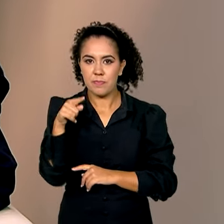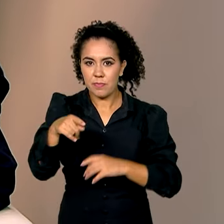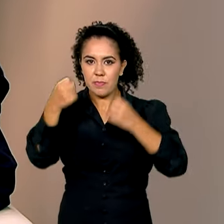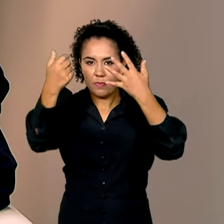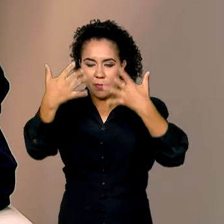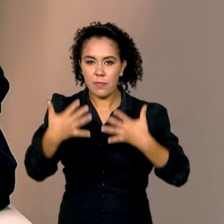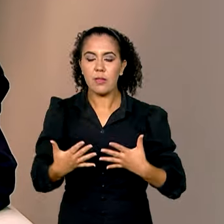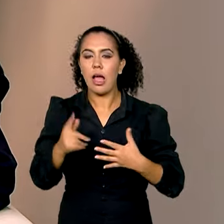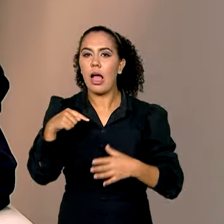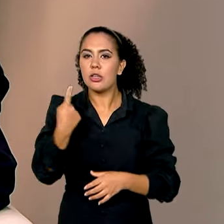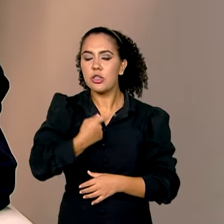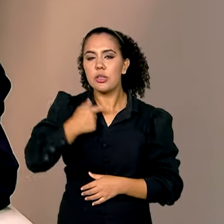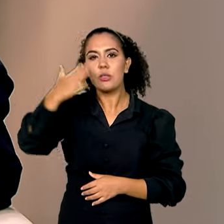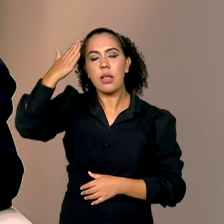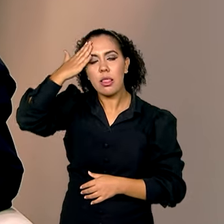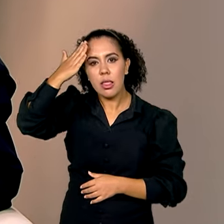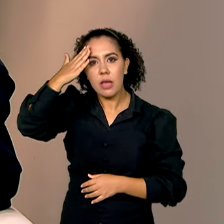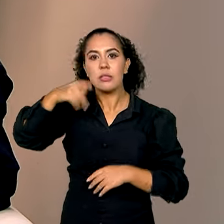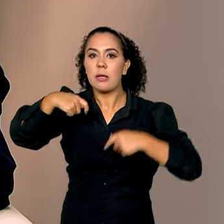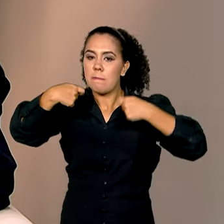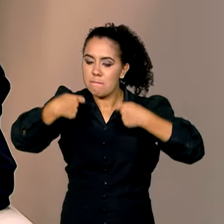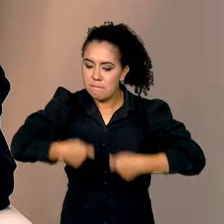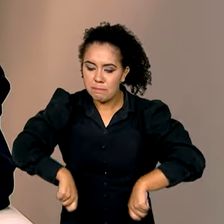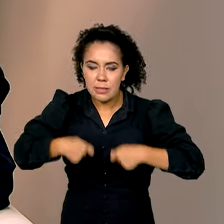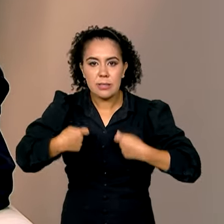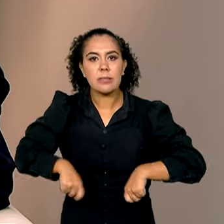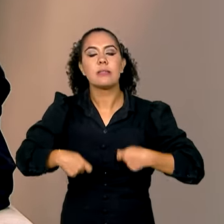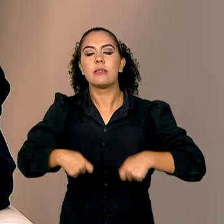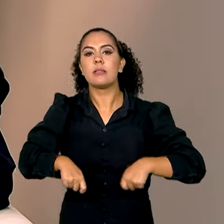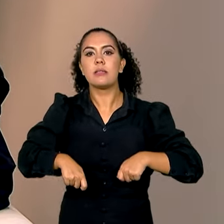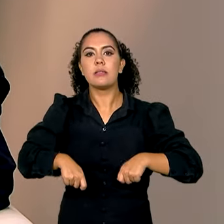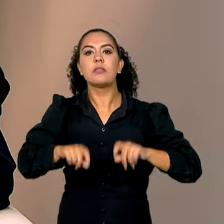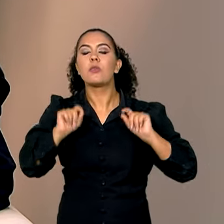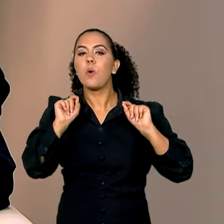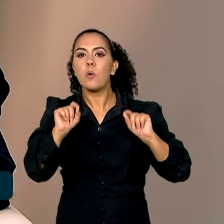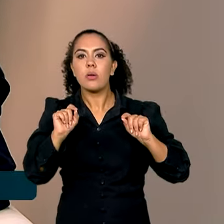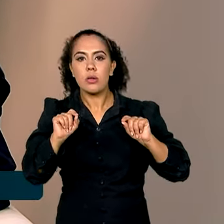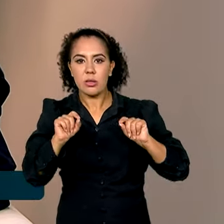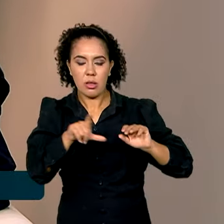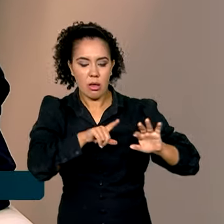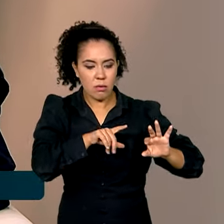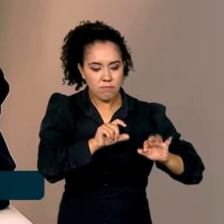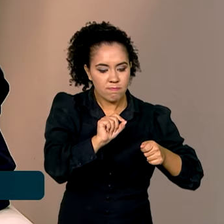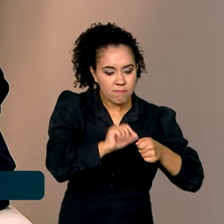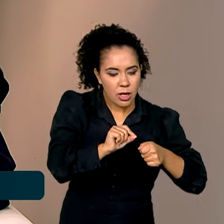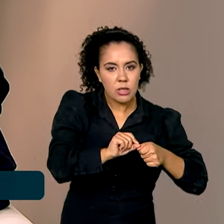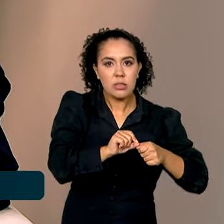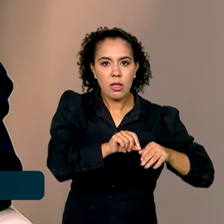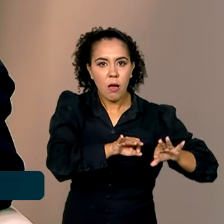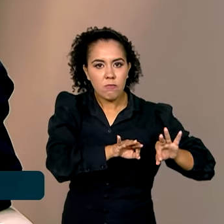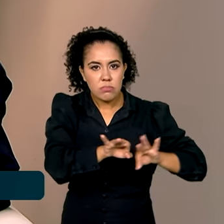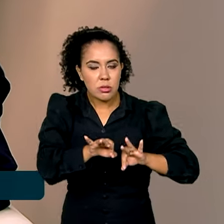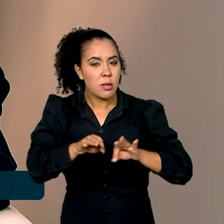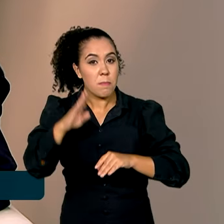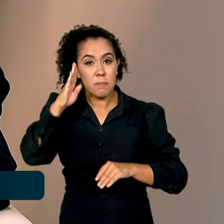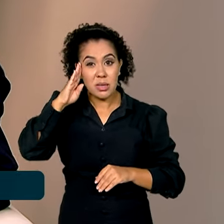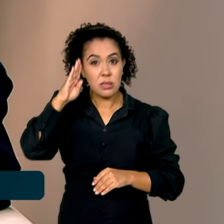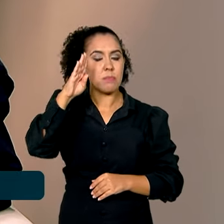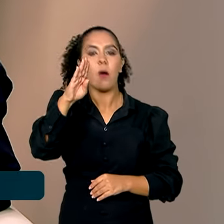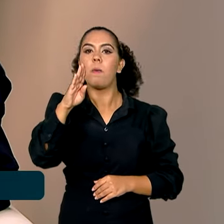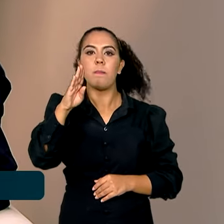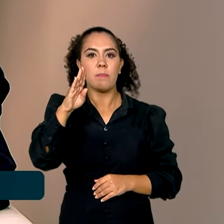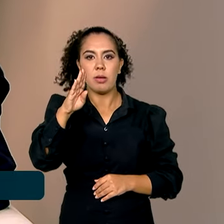Entendemos que é preciso inverter uma lógica difundida erroneamente, principalmente em anos